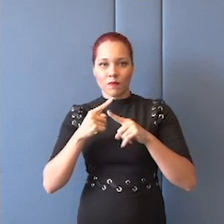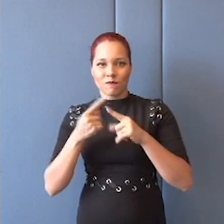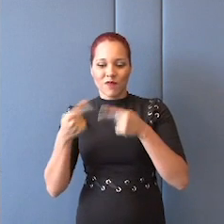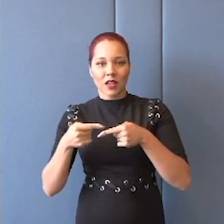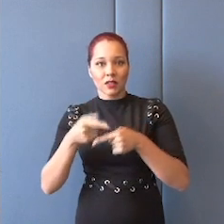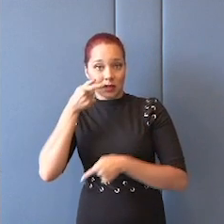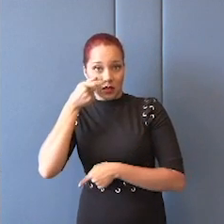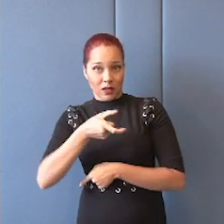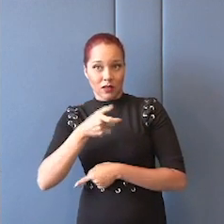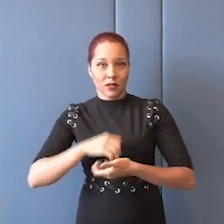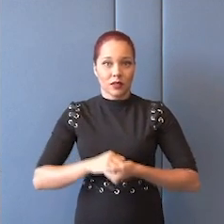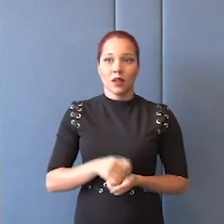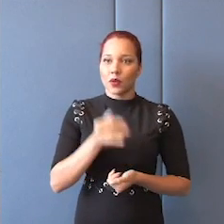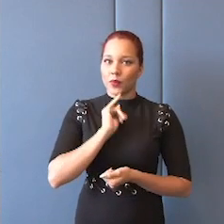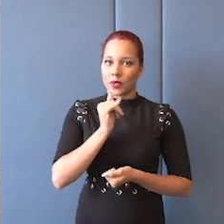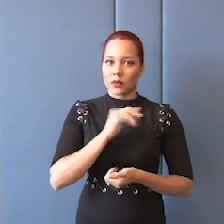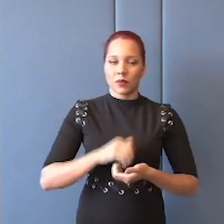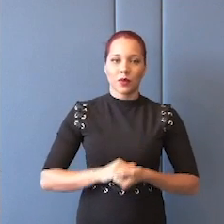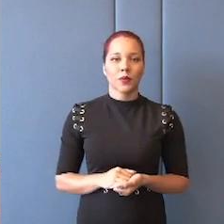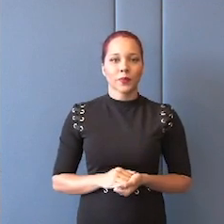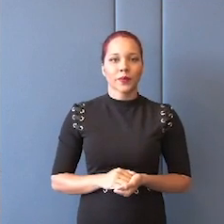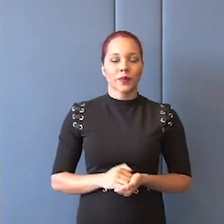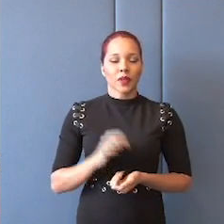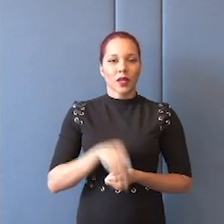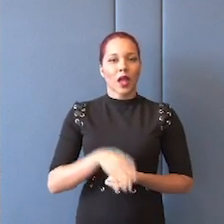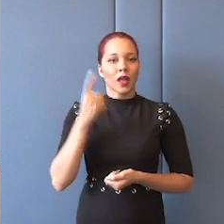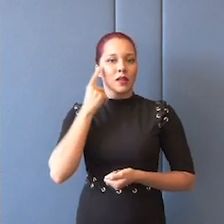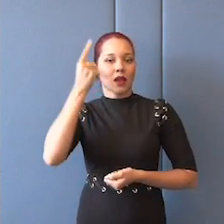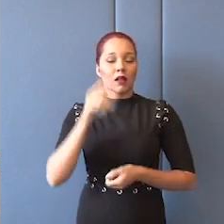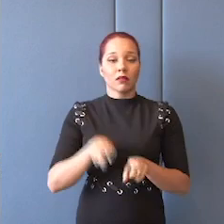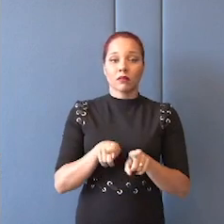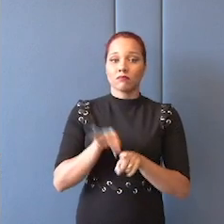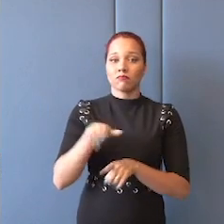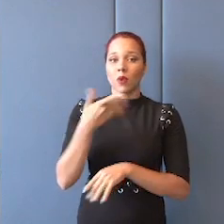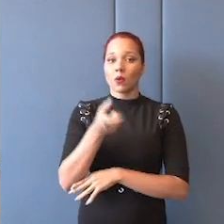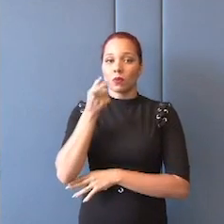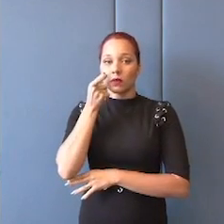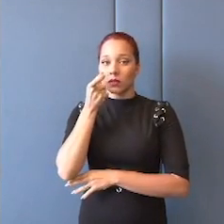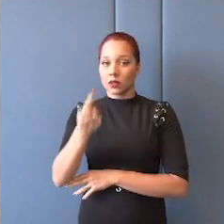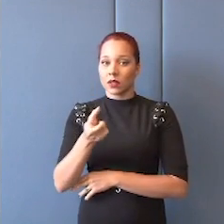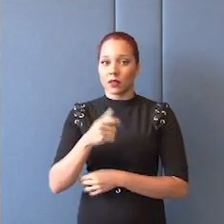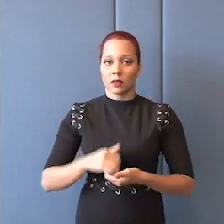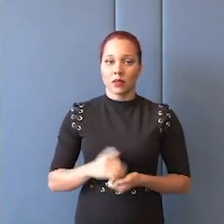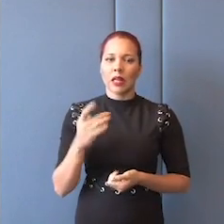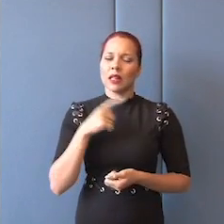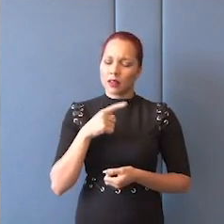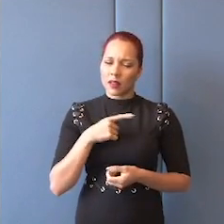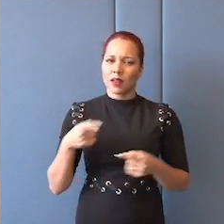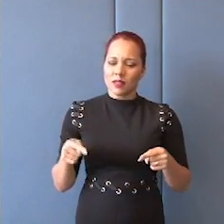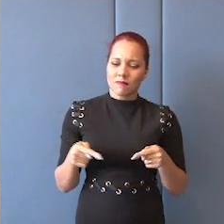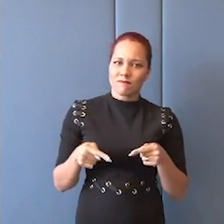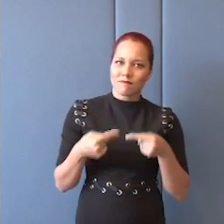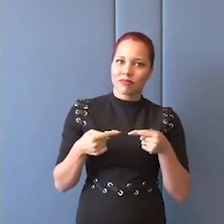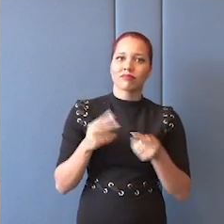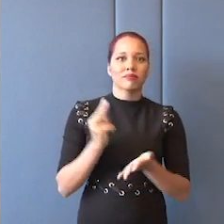valores e interesses, se você quiser, entre ideais e interesses. essa tensão existe, essa tensão